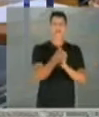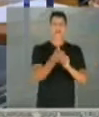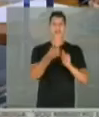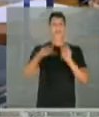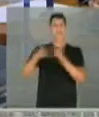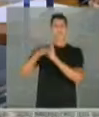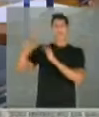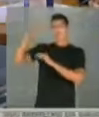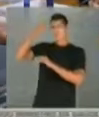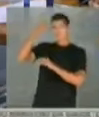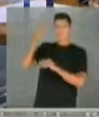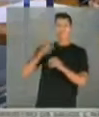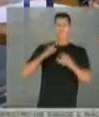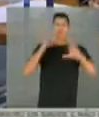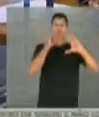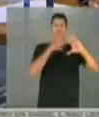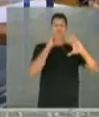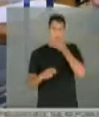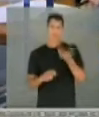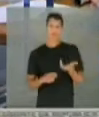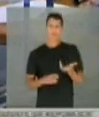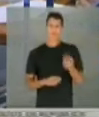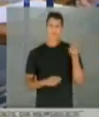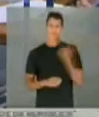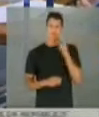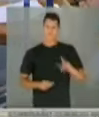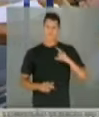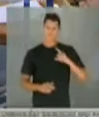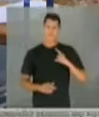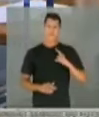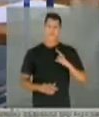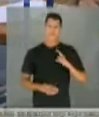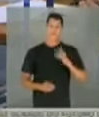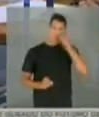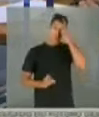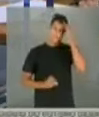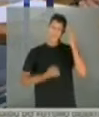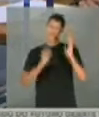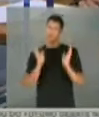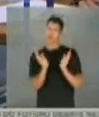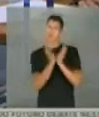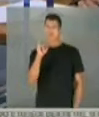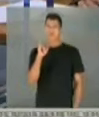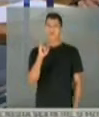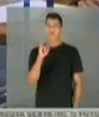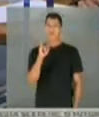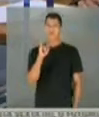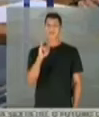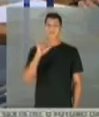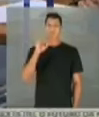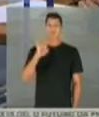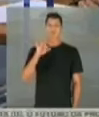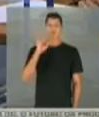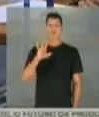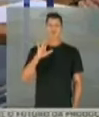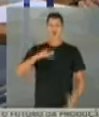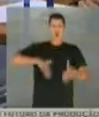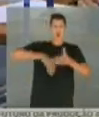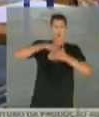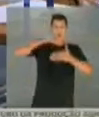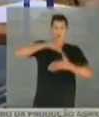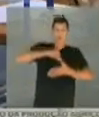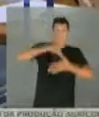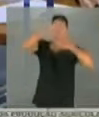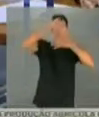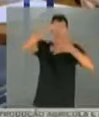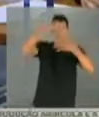desportistas e jornalistas internacionais. Na avaliação daqueles que compõem a maioria da CPI, só a Copa América tem